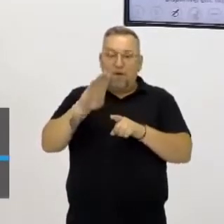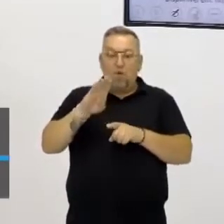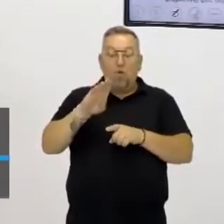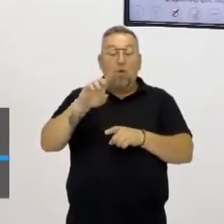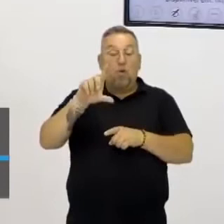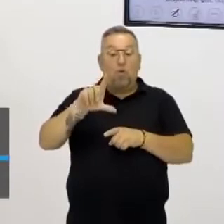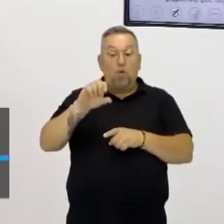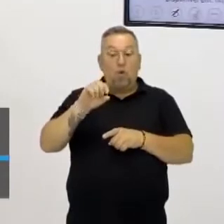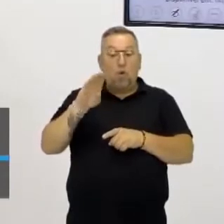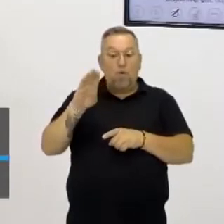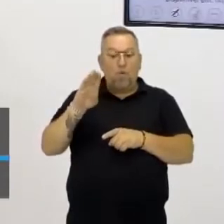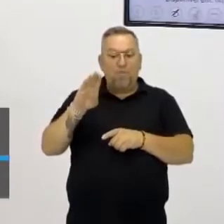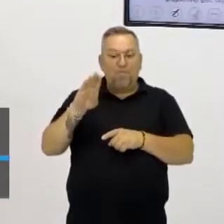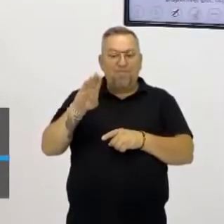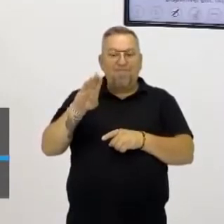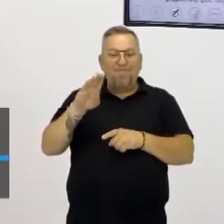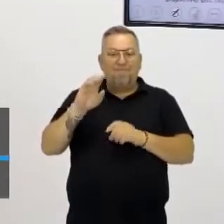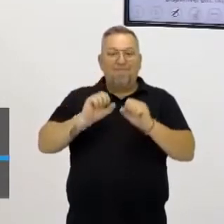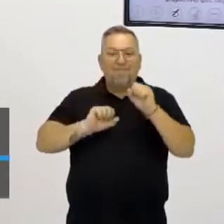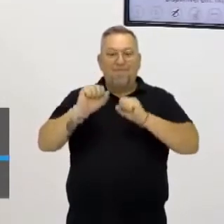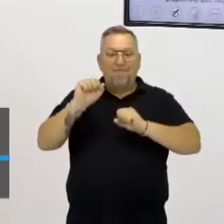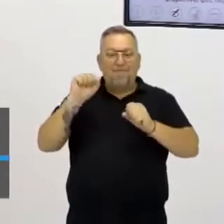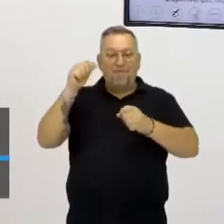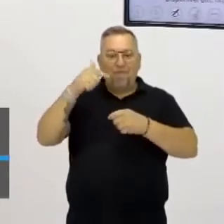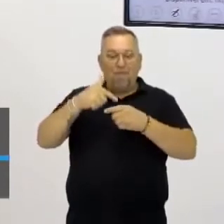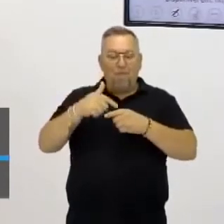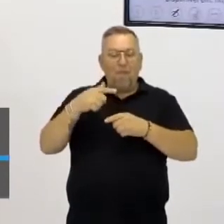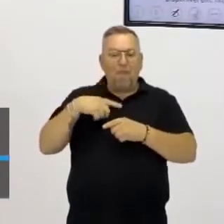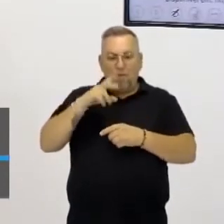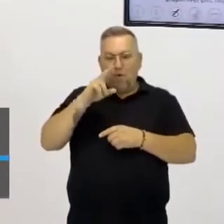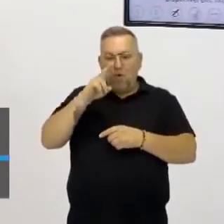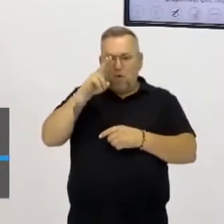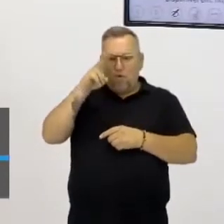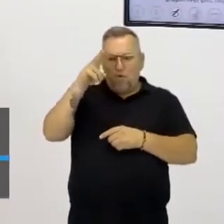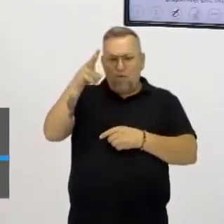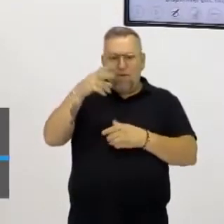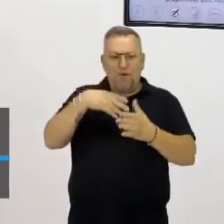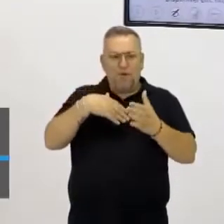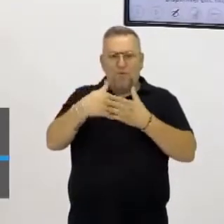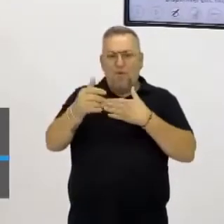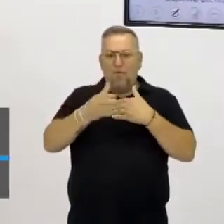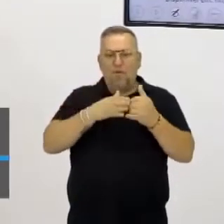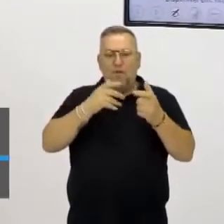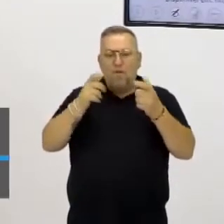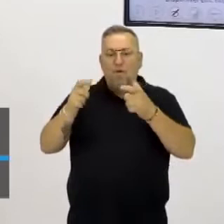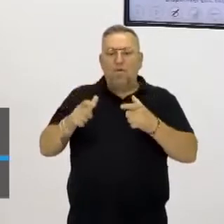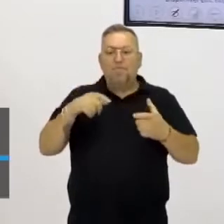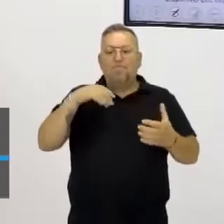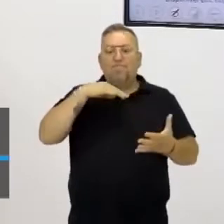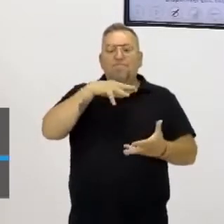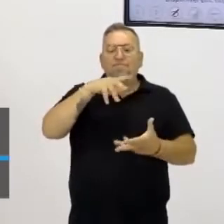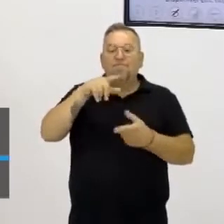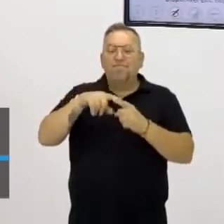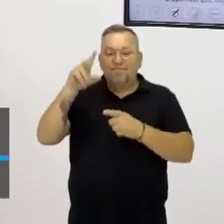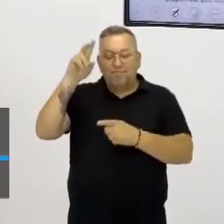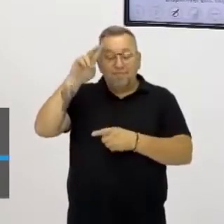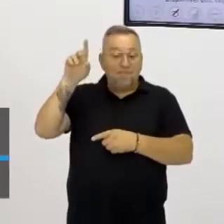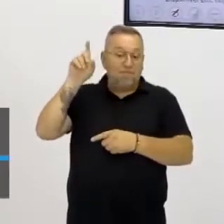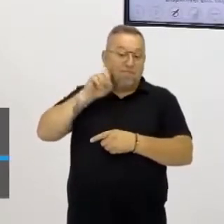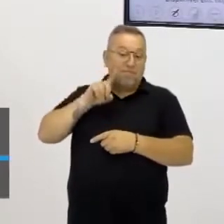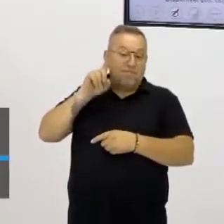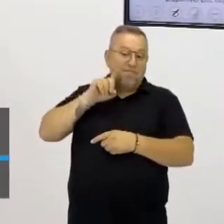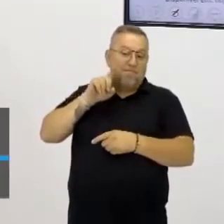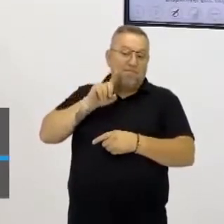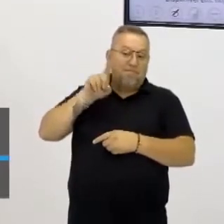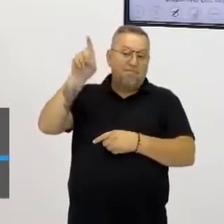das empresas que mexem com combustíveis fósseis é muito forte em qualquer parte do planeta. Lembrando aí que os Estados Unidos